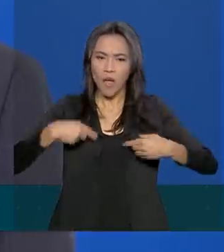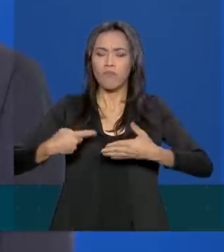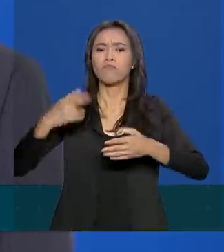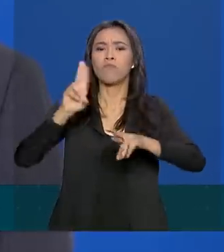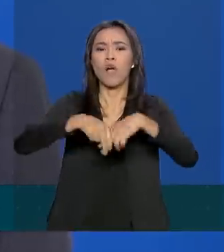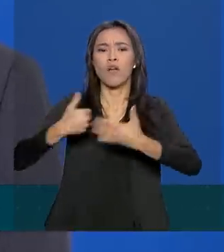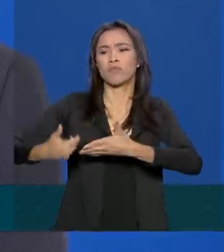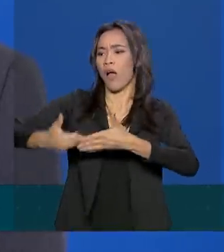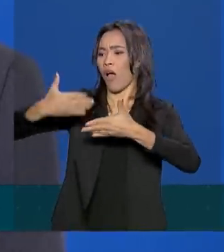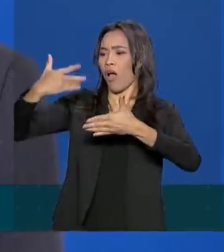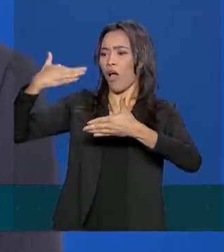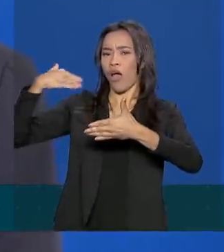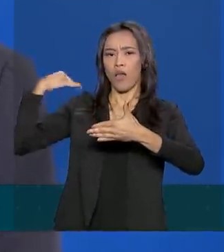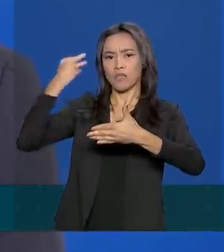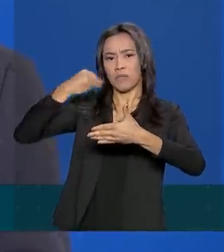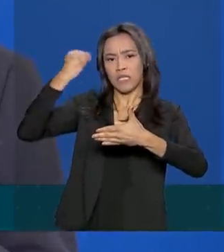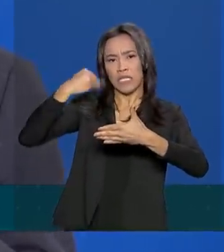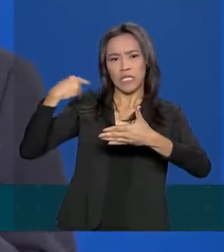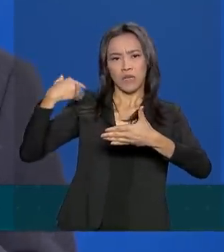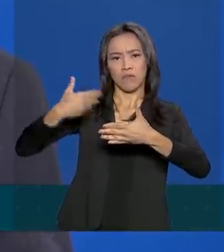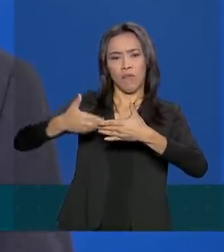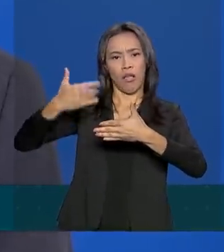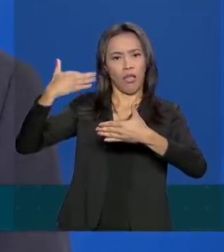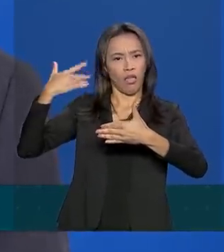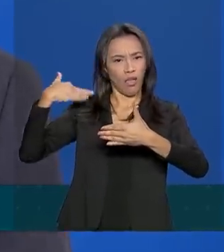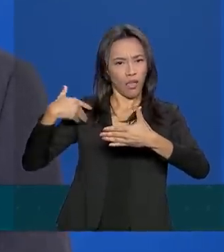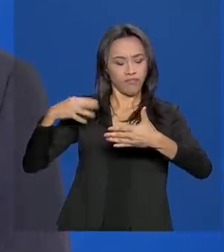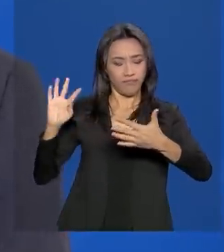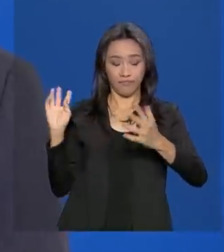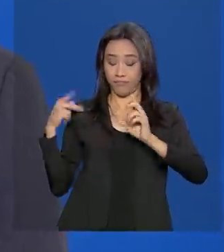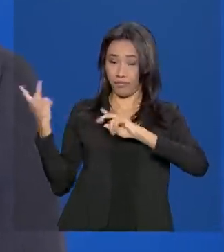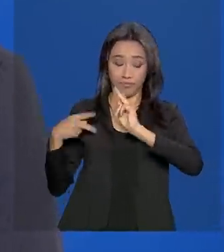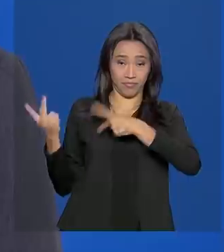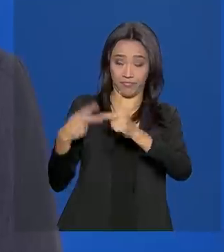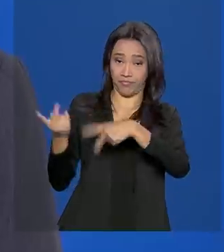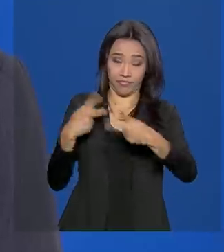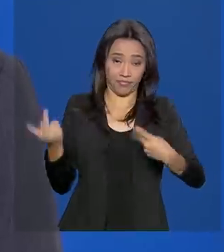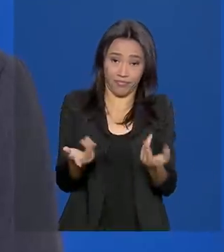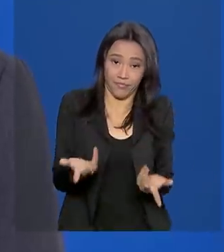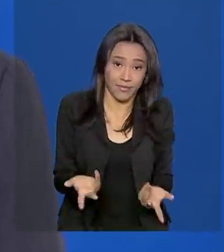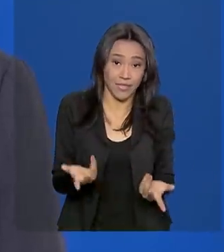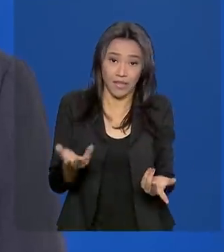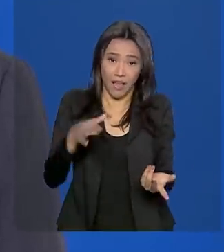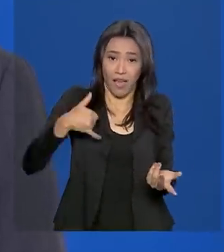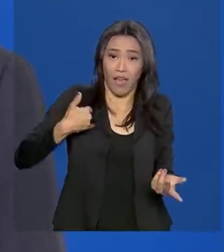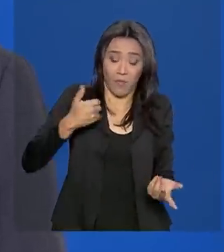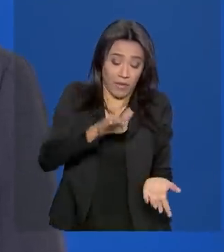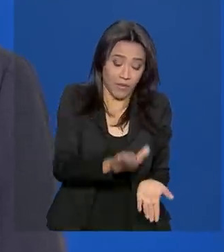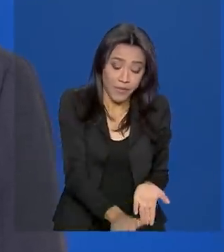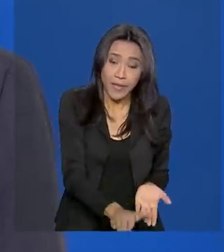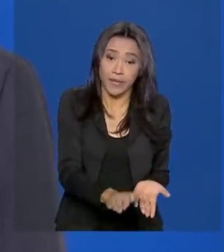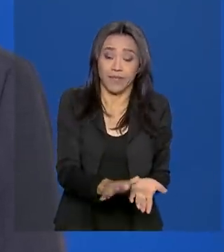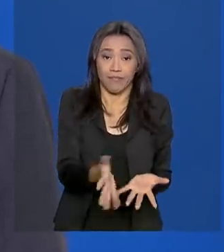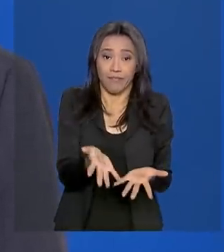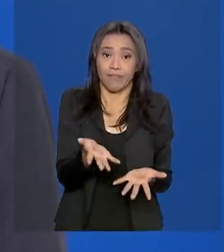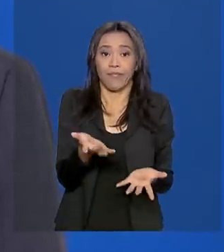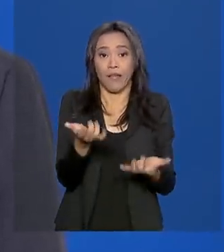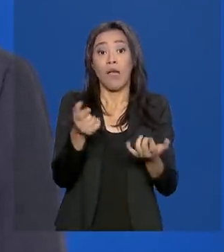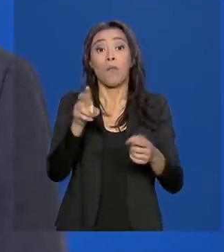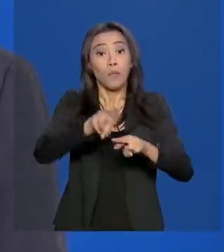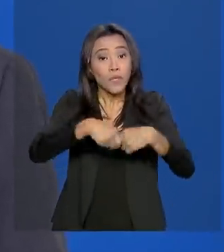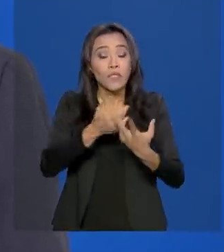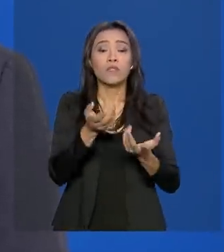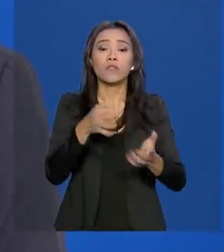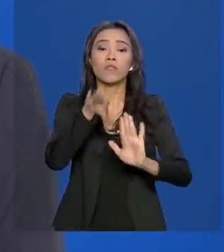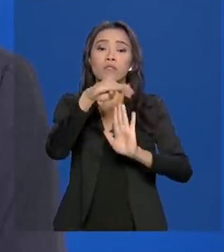e as bases dele se estabelecem no início da vida, na primeira infância. Por isso que os programas sociais são